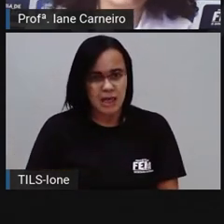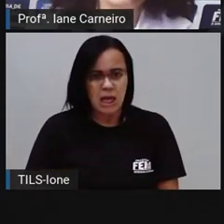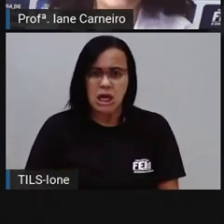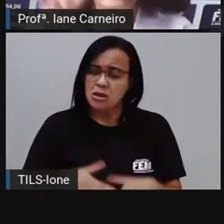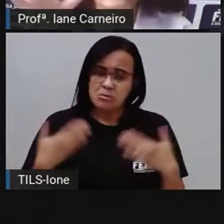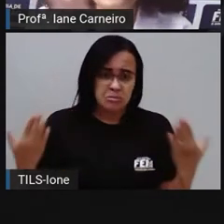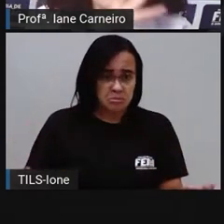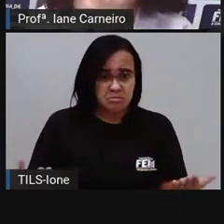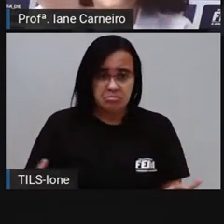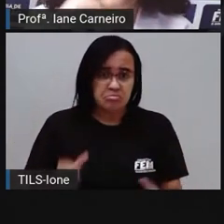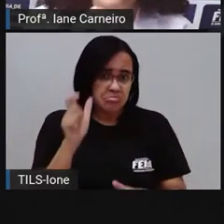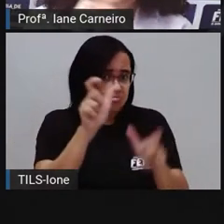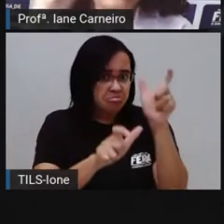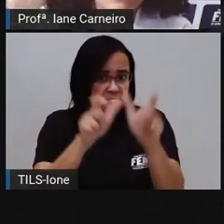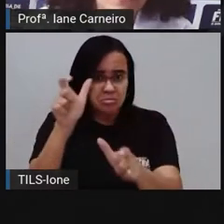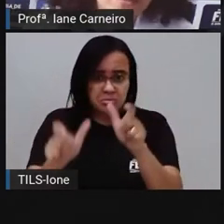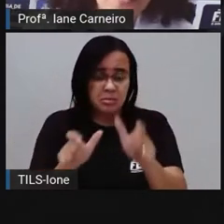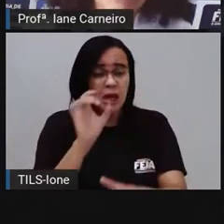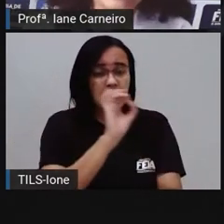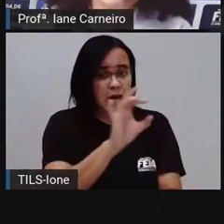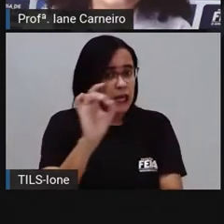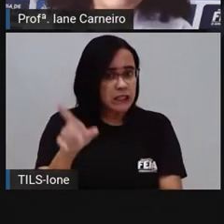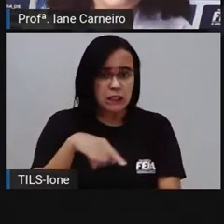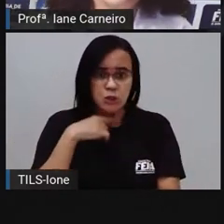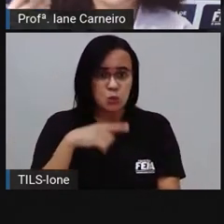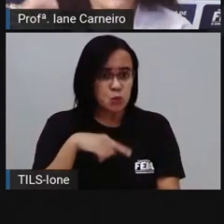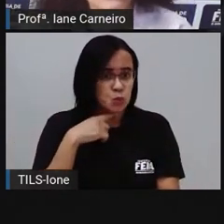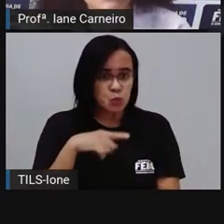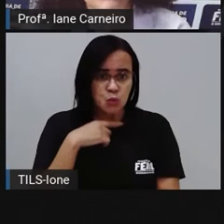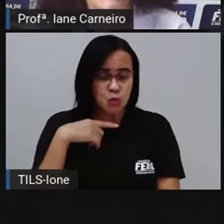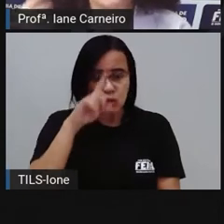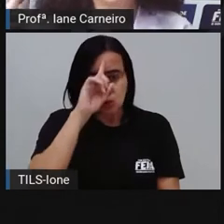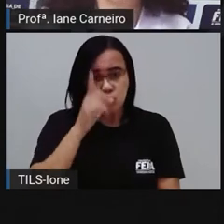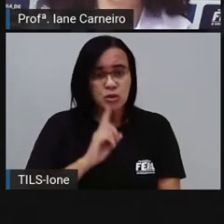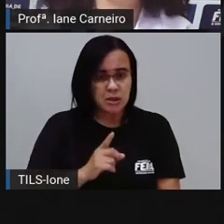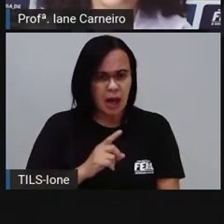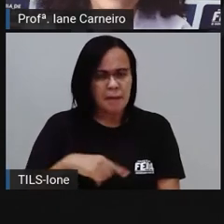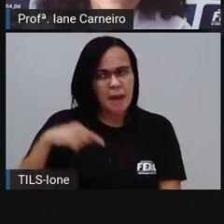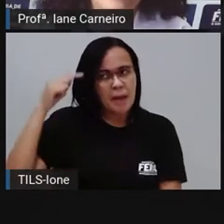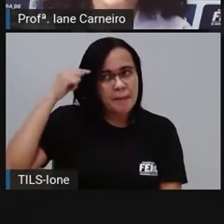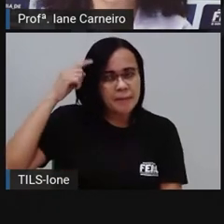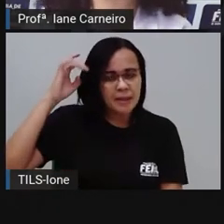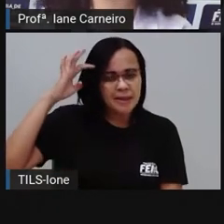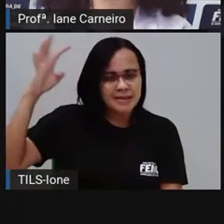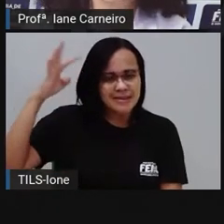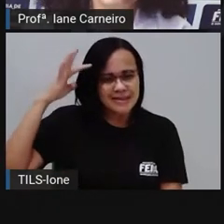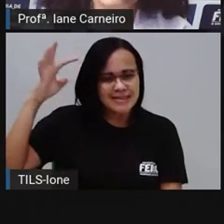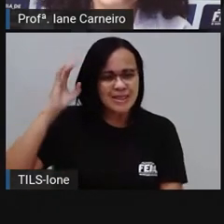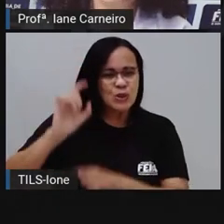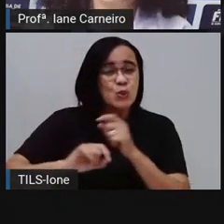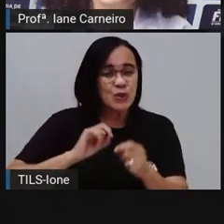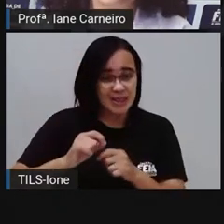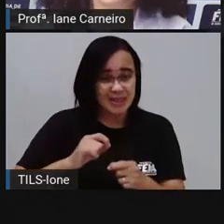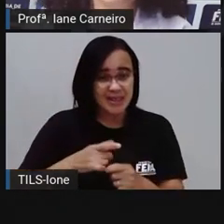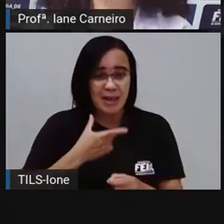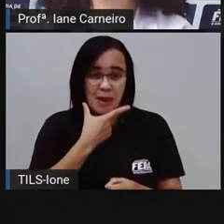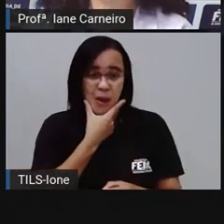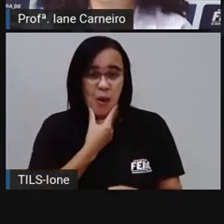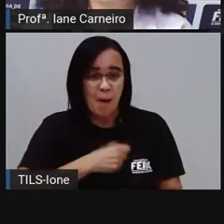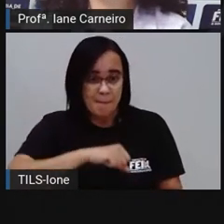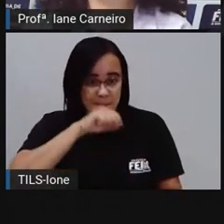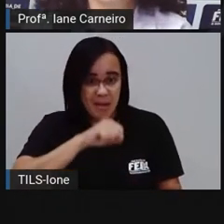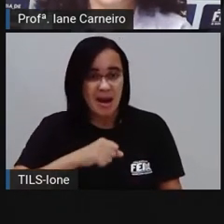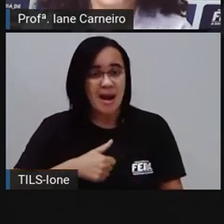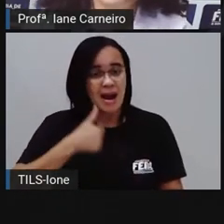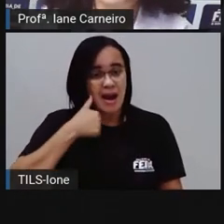cada membro da família, né? Mas eu imagino que seja o pai, os filhos, né? A mãe,